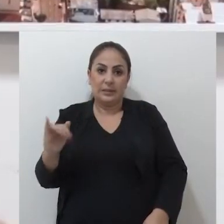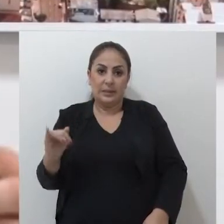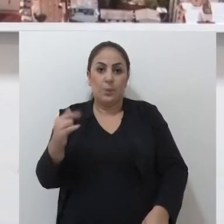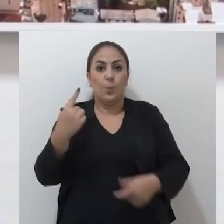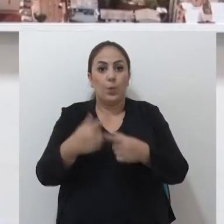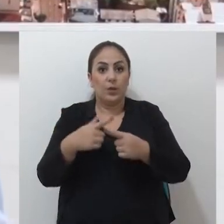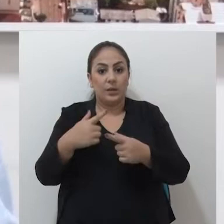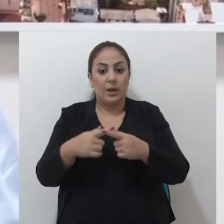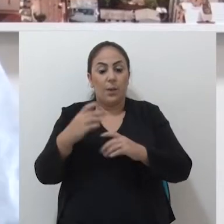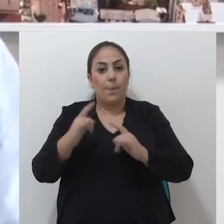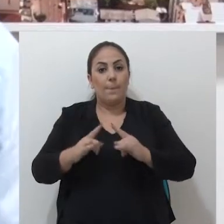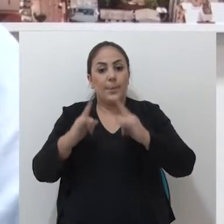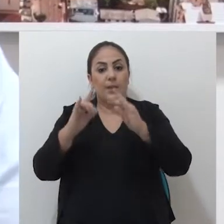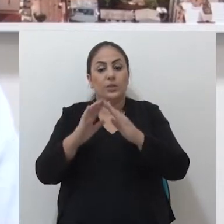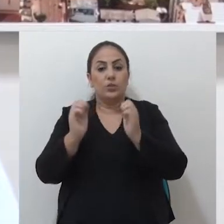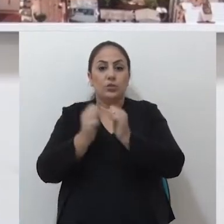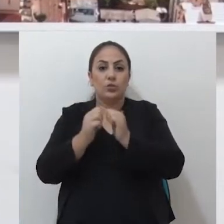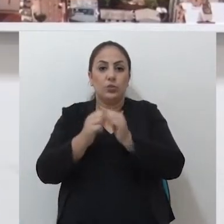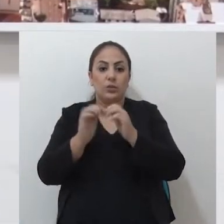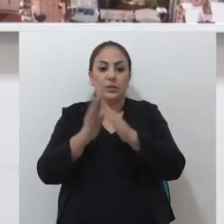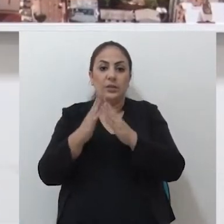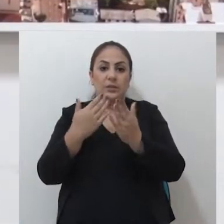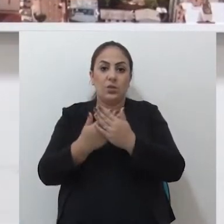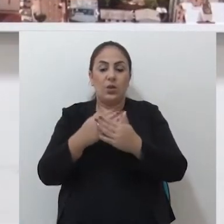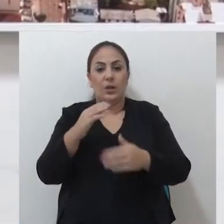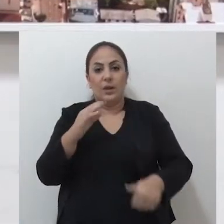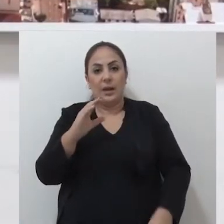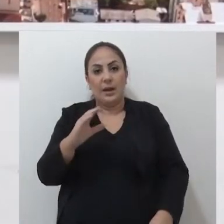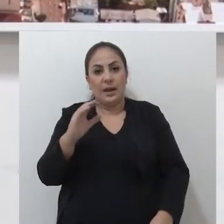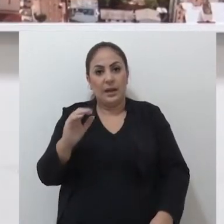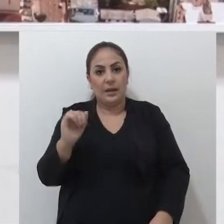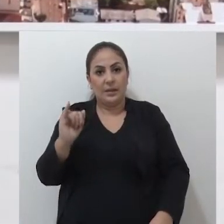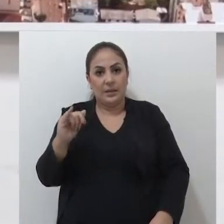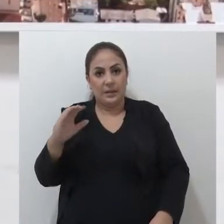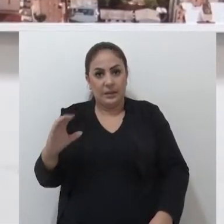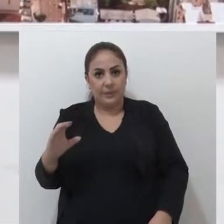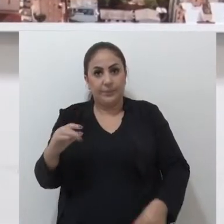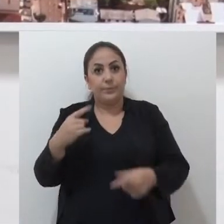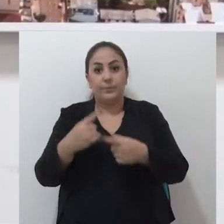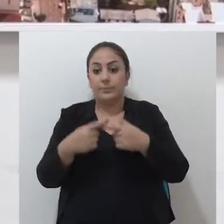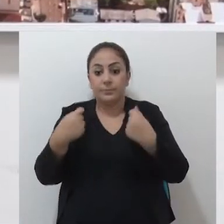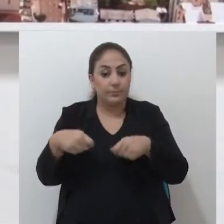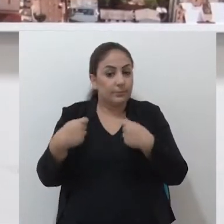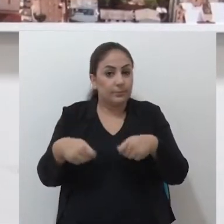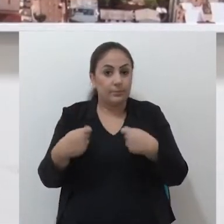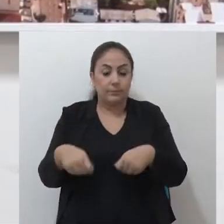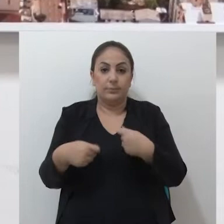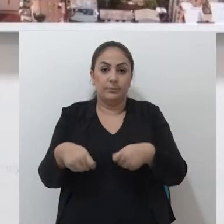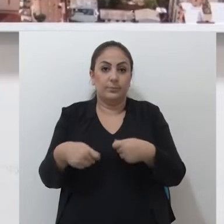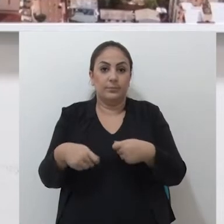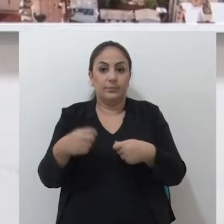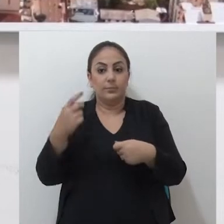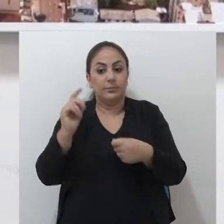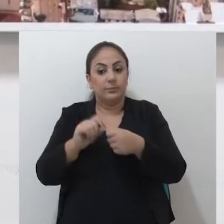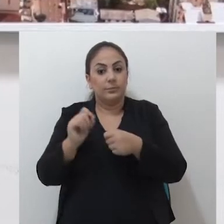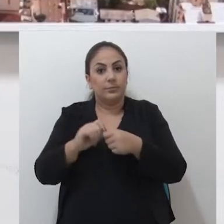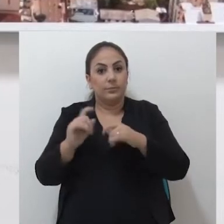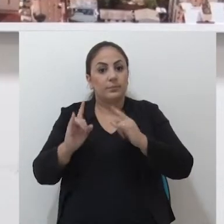em função de que é um prédio junto à escola CAIC, Edu Vila da Zambuja. Nós precisamos